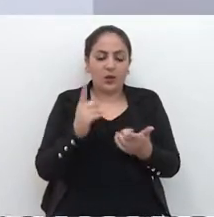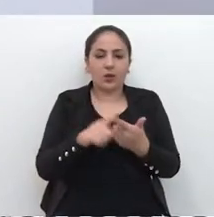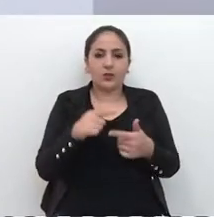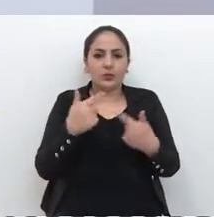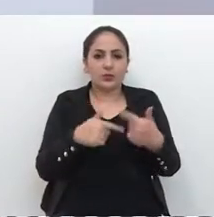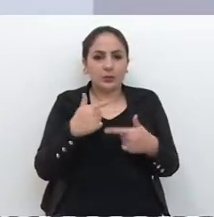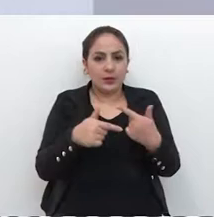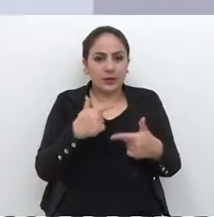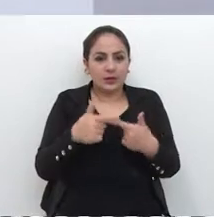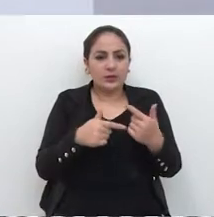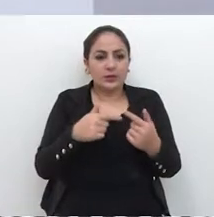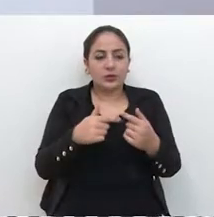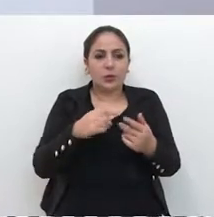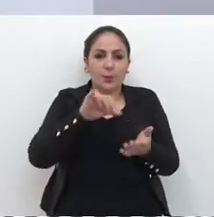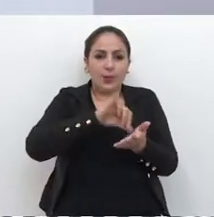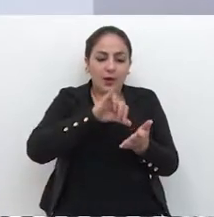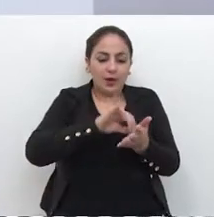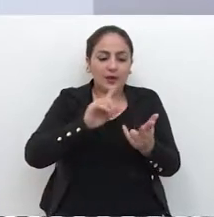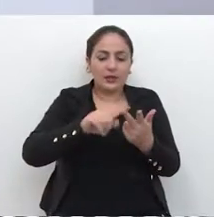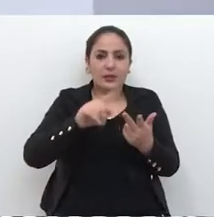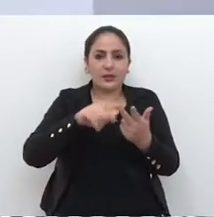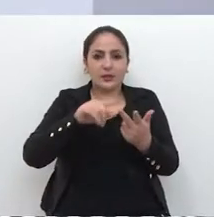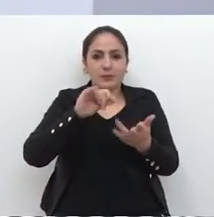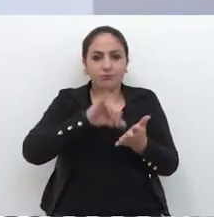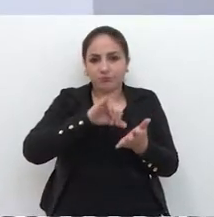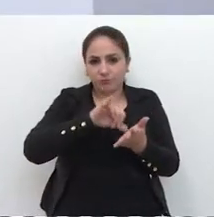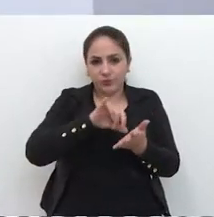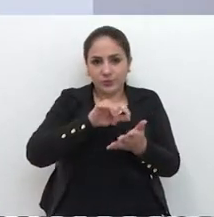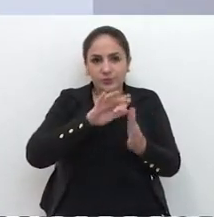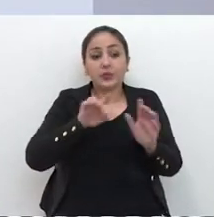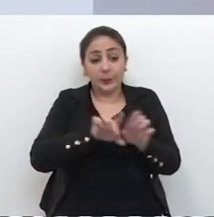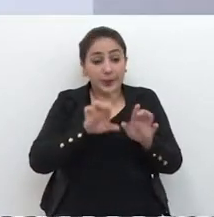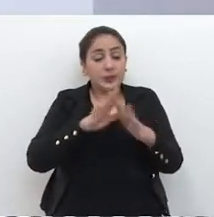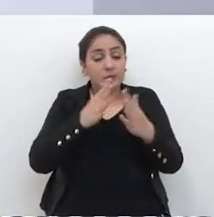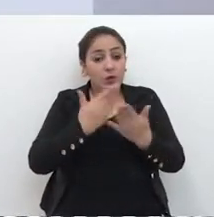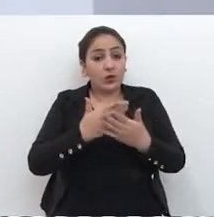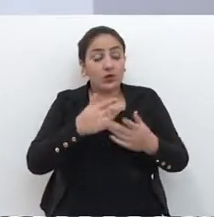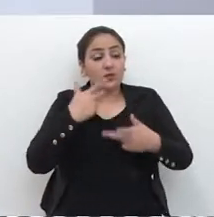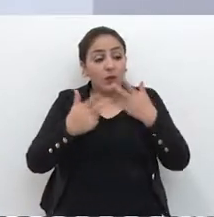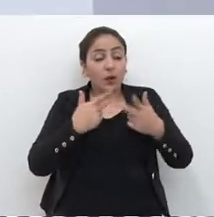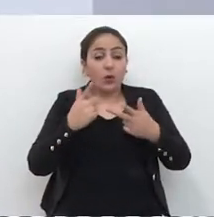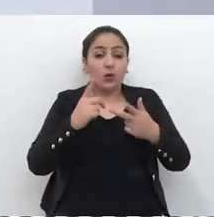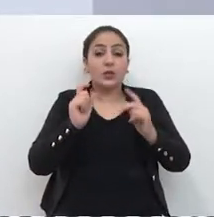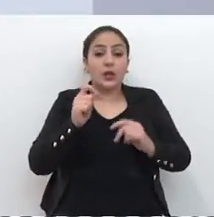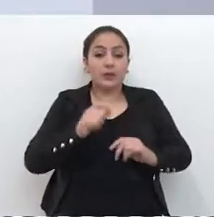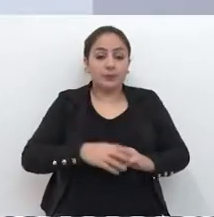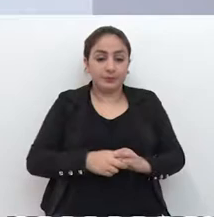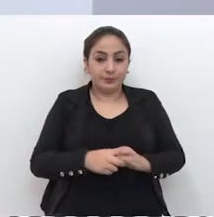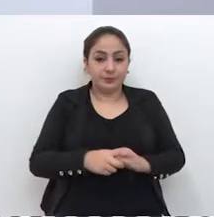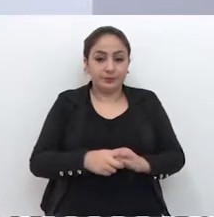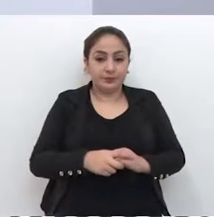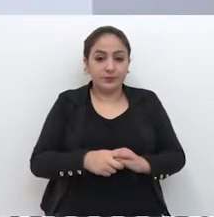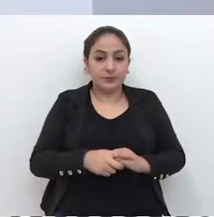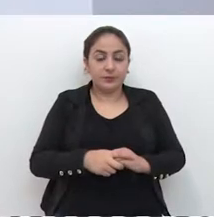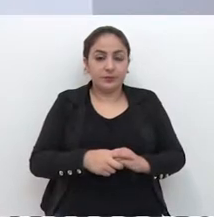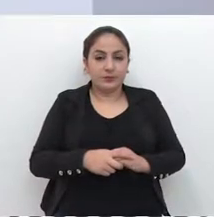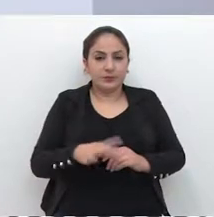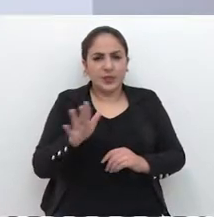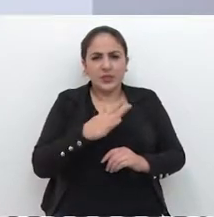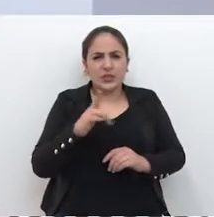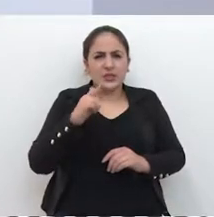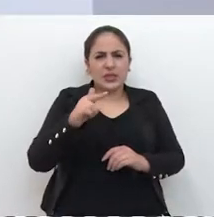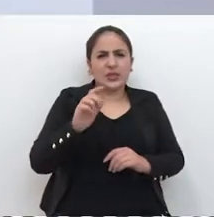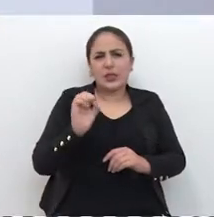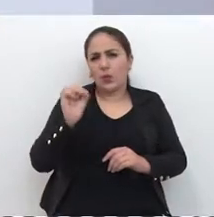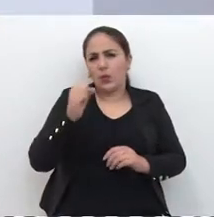escolas, realizam o trabalho nos parques, nas praças e também nas escolas, e o pessoal nos relatou que há pelo menos